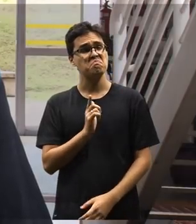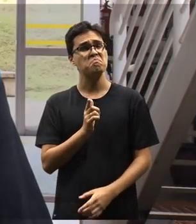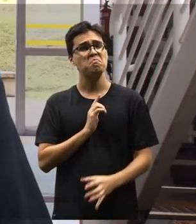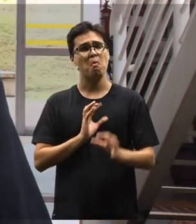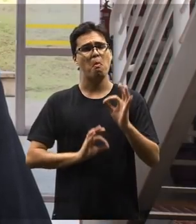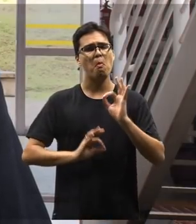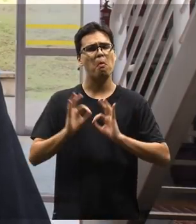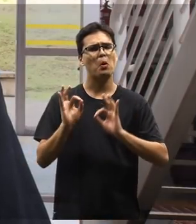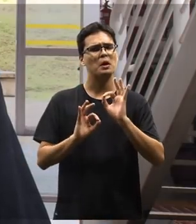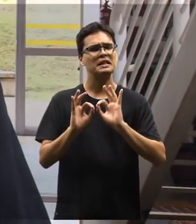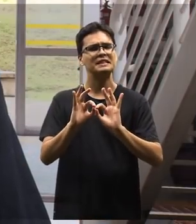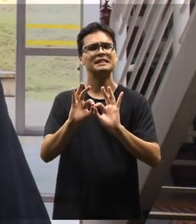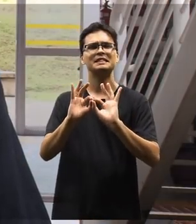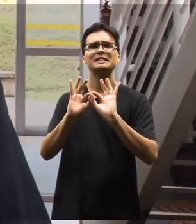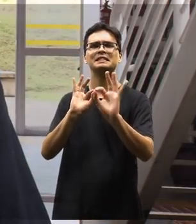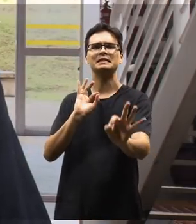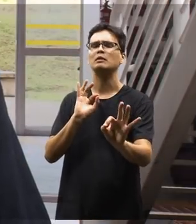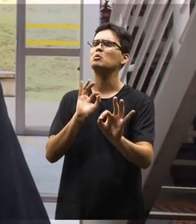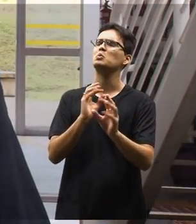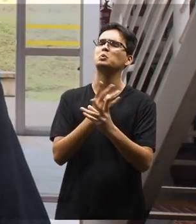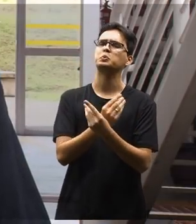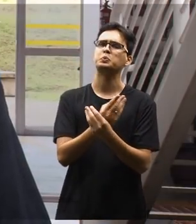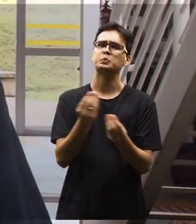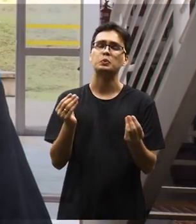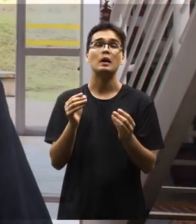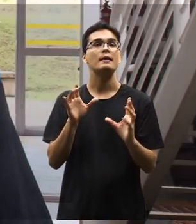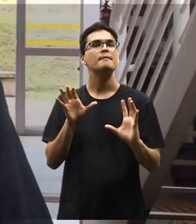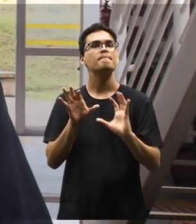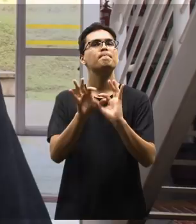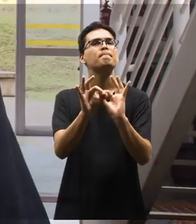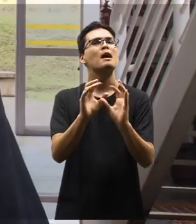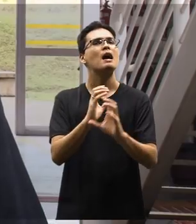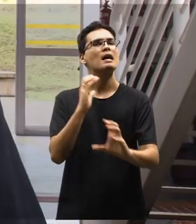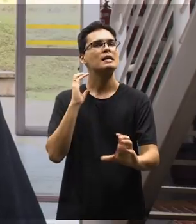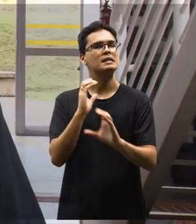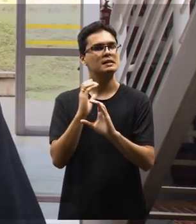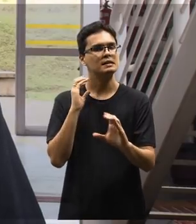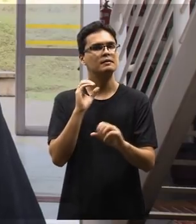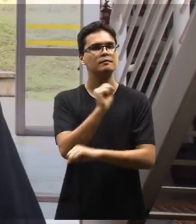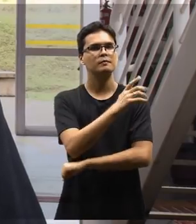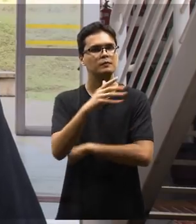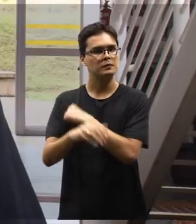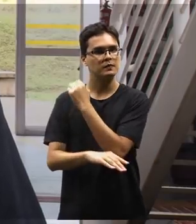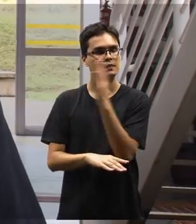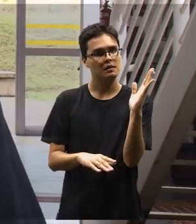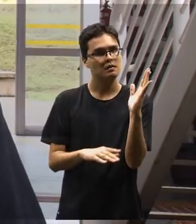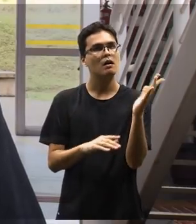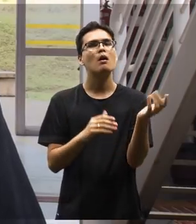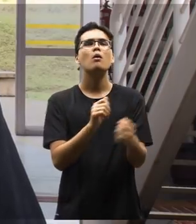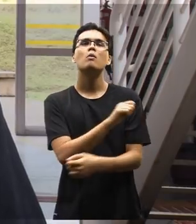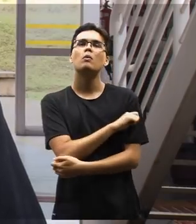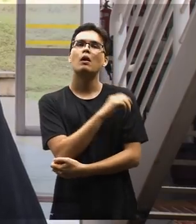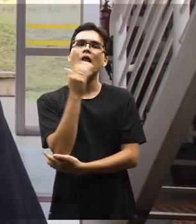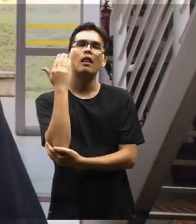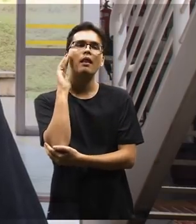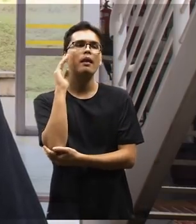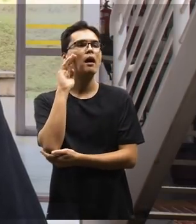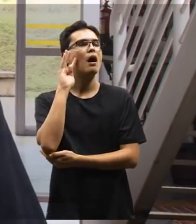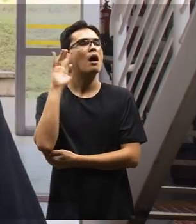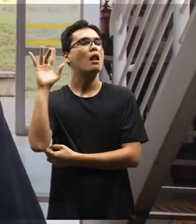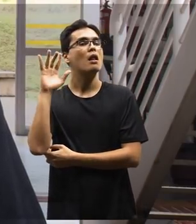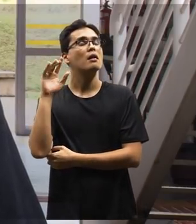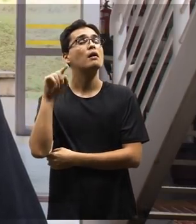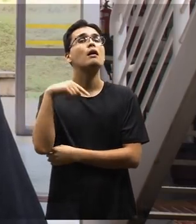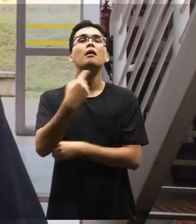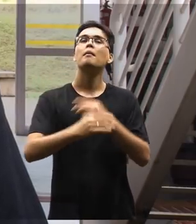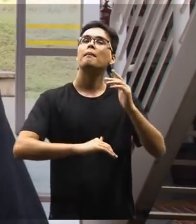diversos projetos de extensão, que é uma coisa muito ligada ao curso de engenharia florestal, onde o aluno consegue entender a